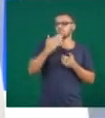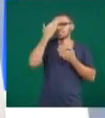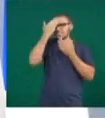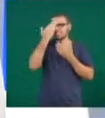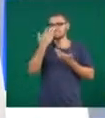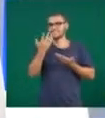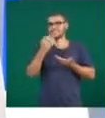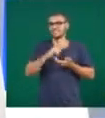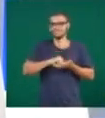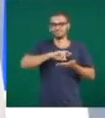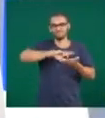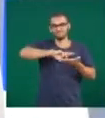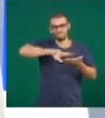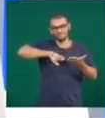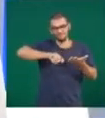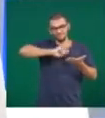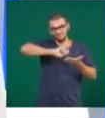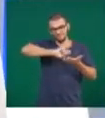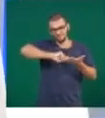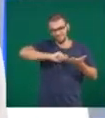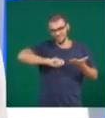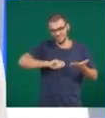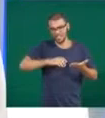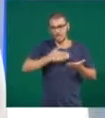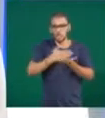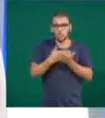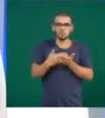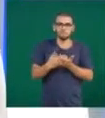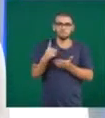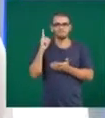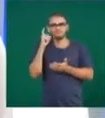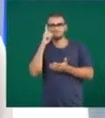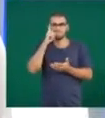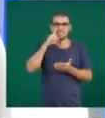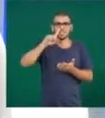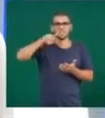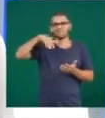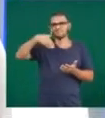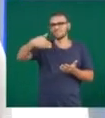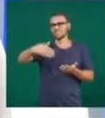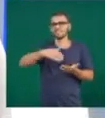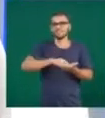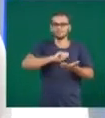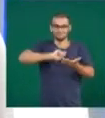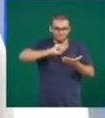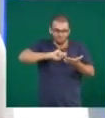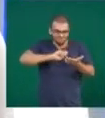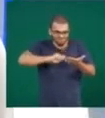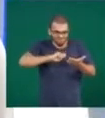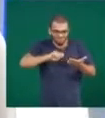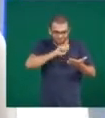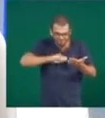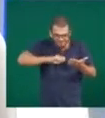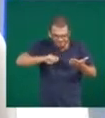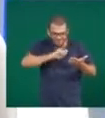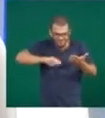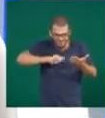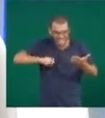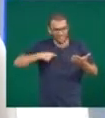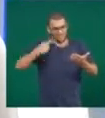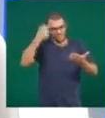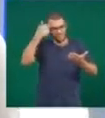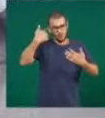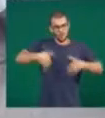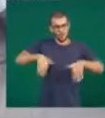No início vai ser um pouco mais difícil, mas depois isso vai fluir, eu vou gastar muito menos tempo e vou perceber que eu tenho muito mais coisas para